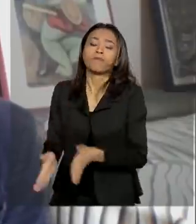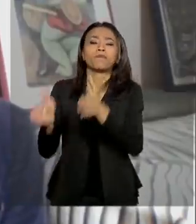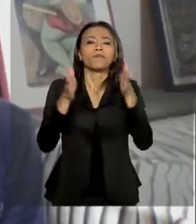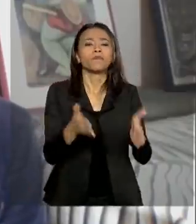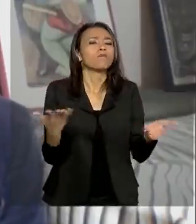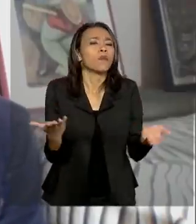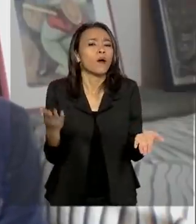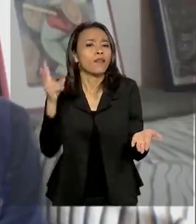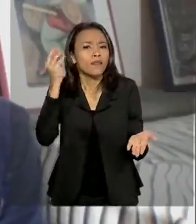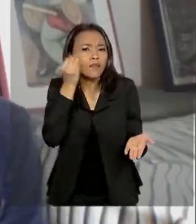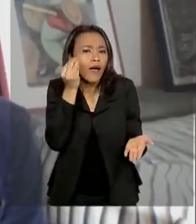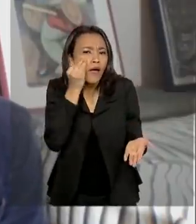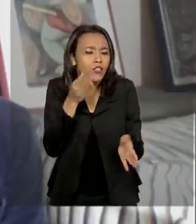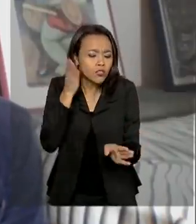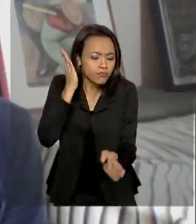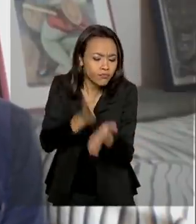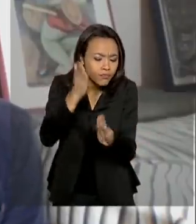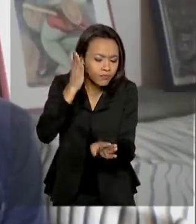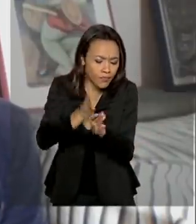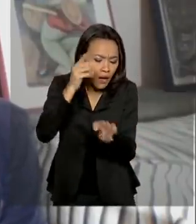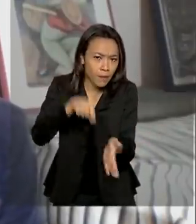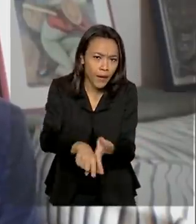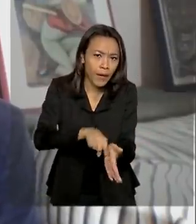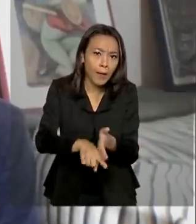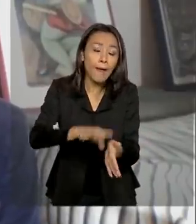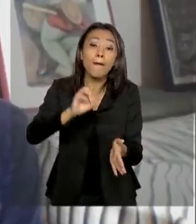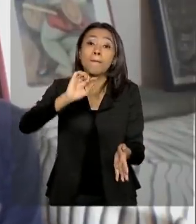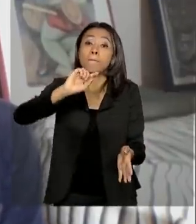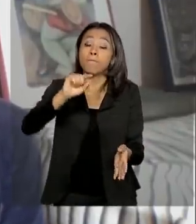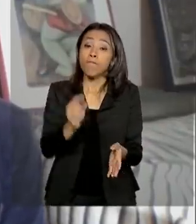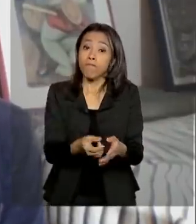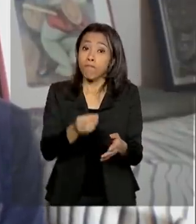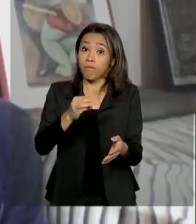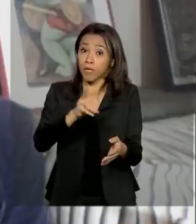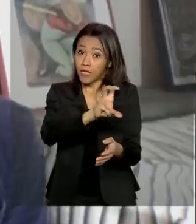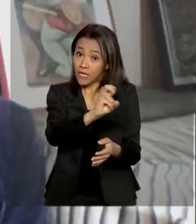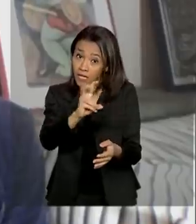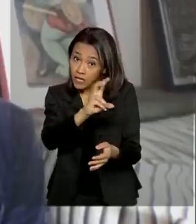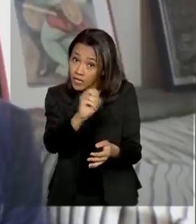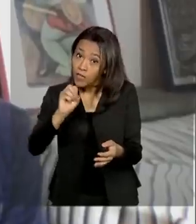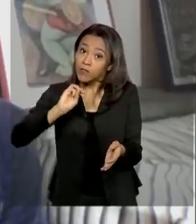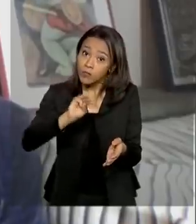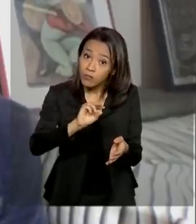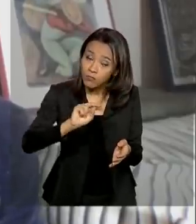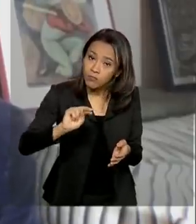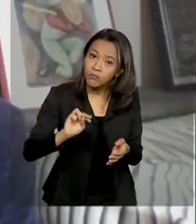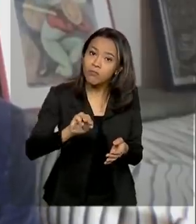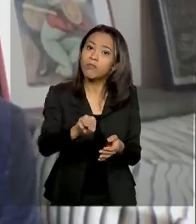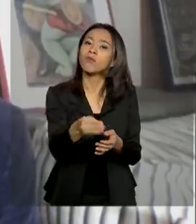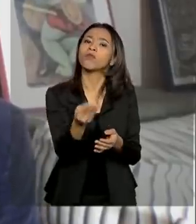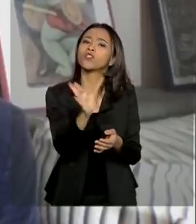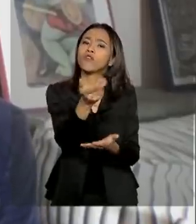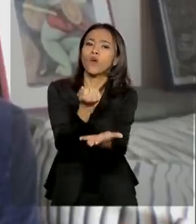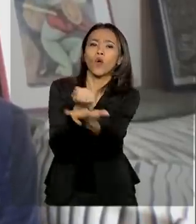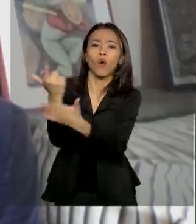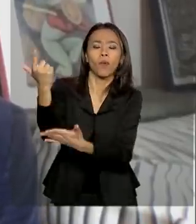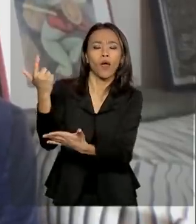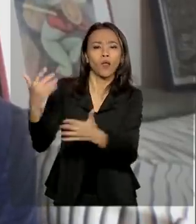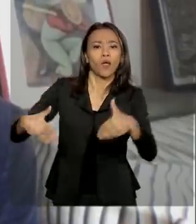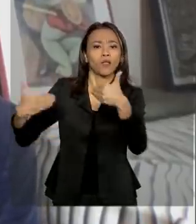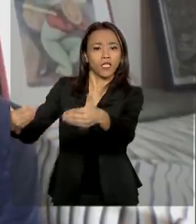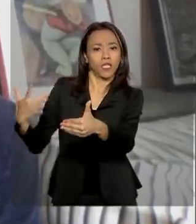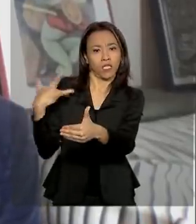-19. Neio milhão de testes PT-PCR de biologia molecular, comprados pelo Ministério da Saúde via a